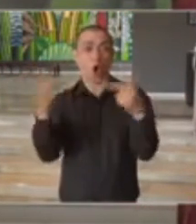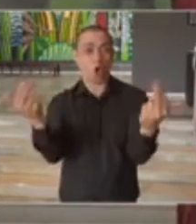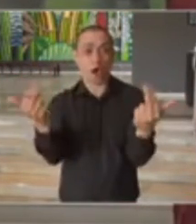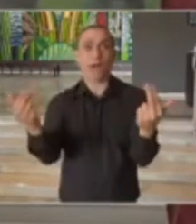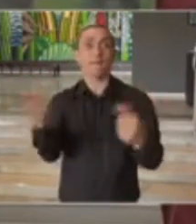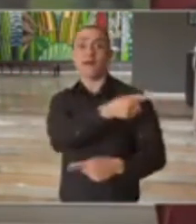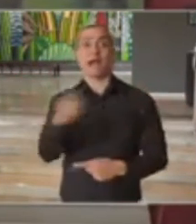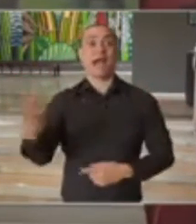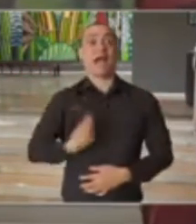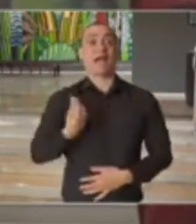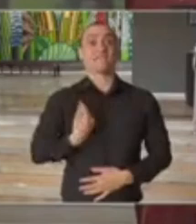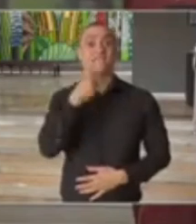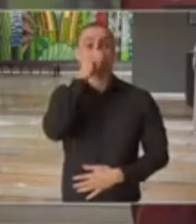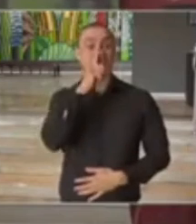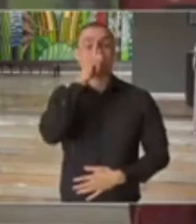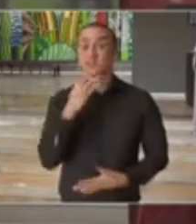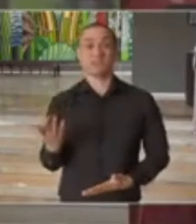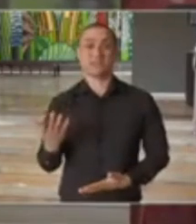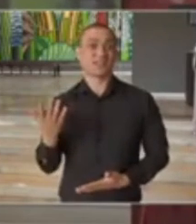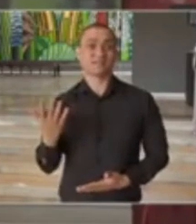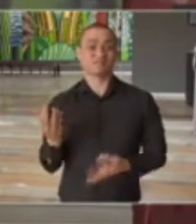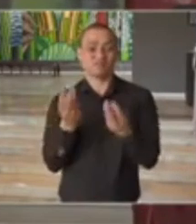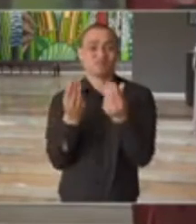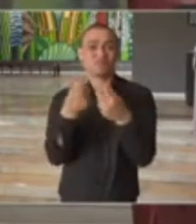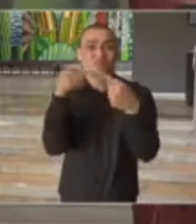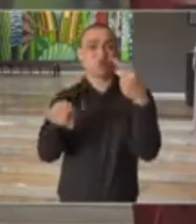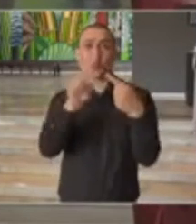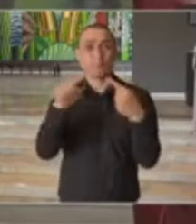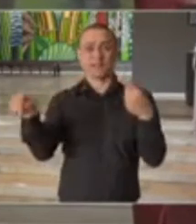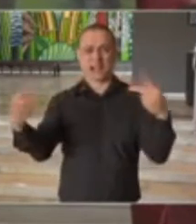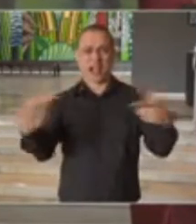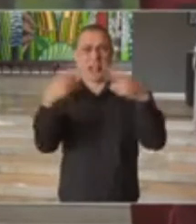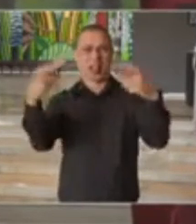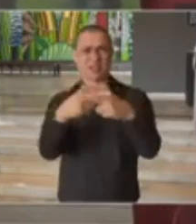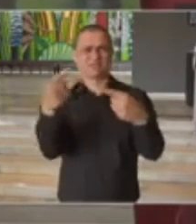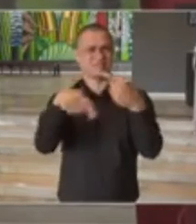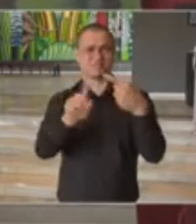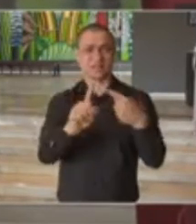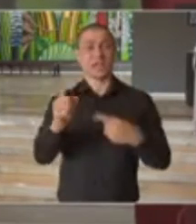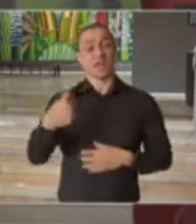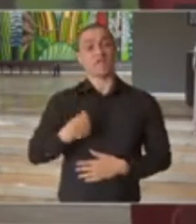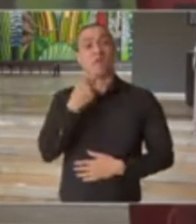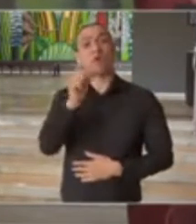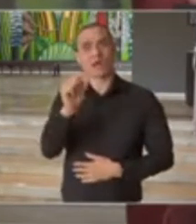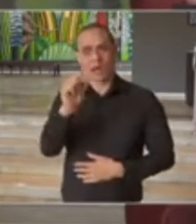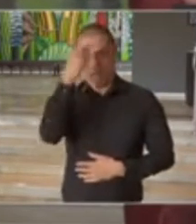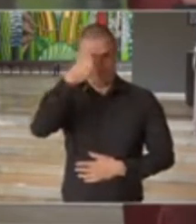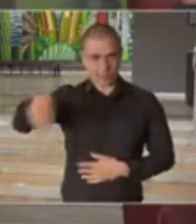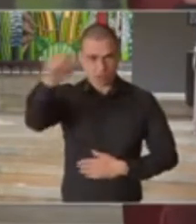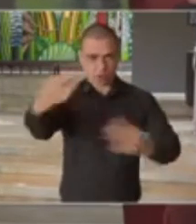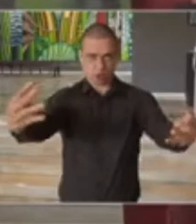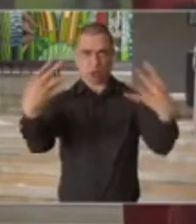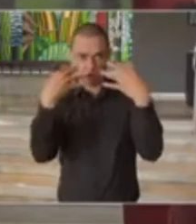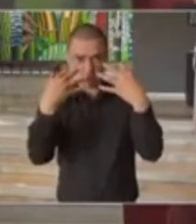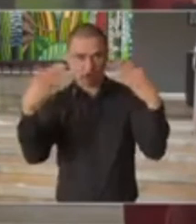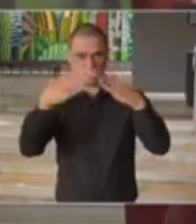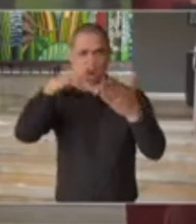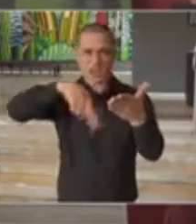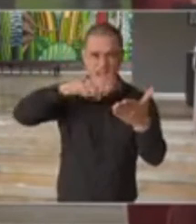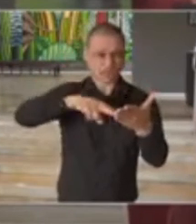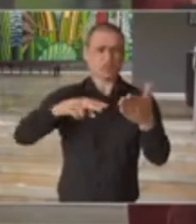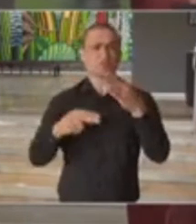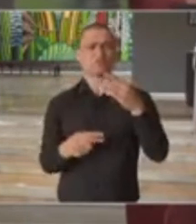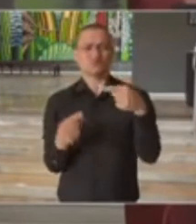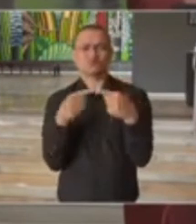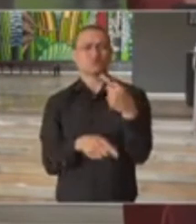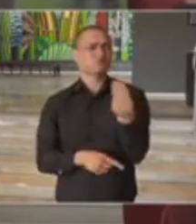a vida das pessoas. Não faz o menor sentido esse tipo de confronto. Falo aqui, os que estão nos assistindo, nos ouvindo, nos lendo, não